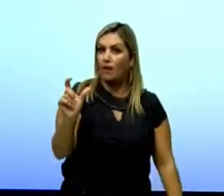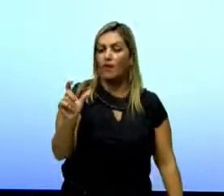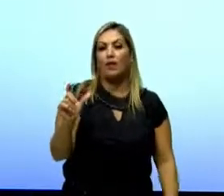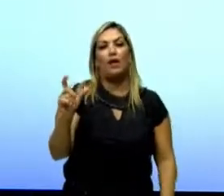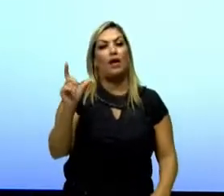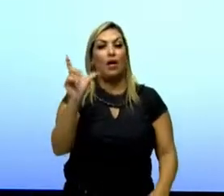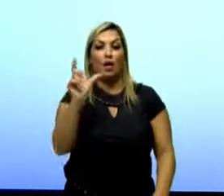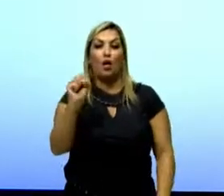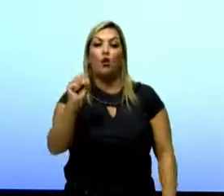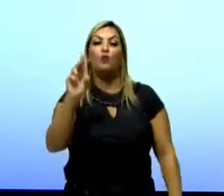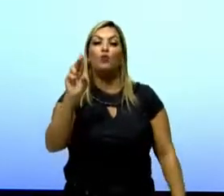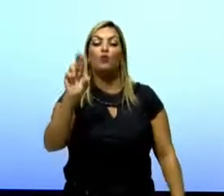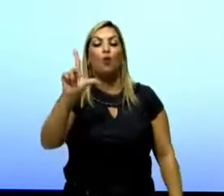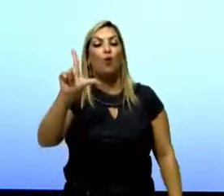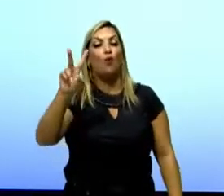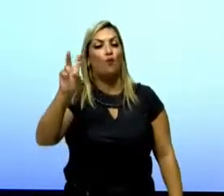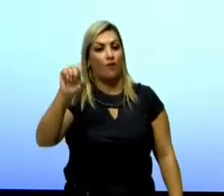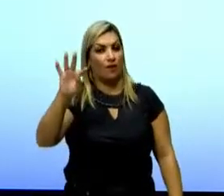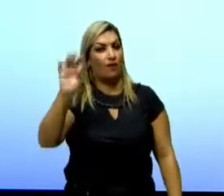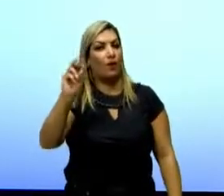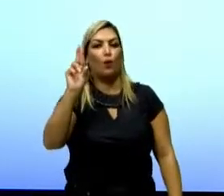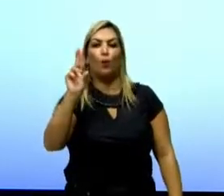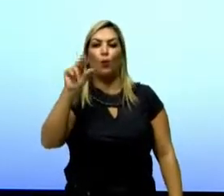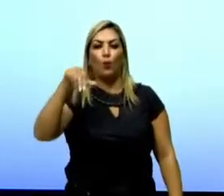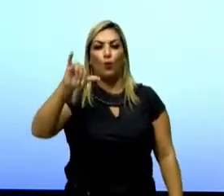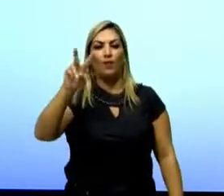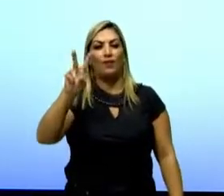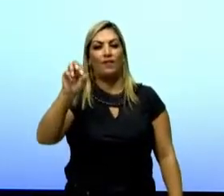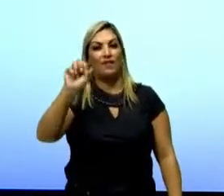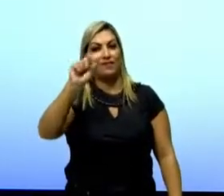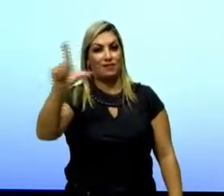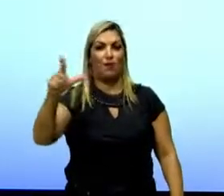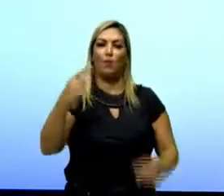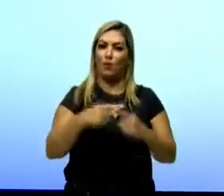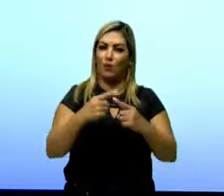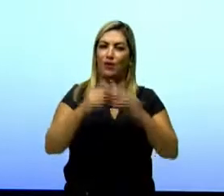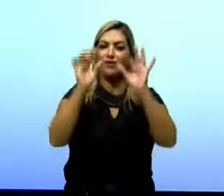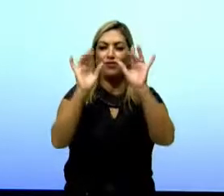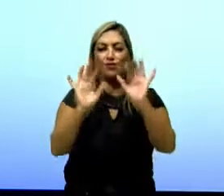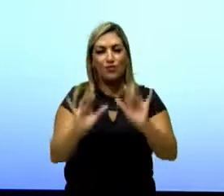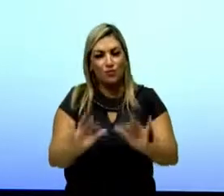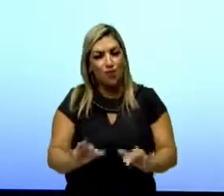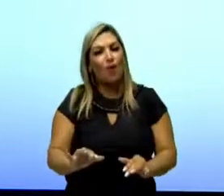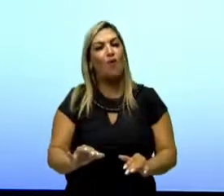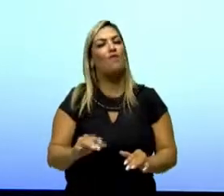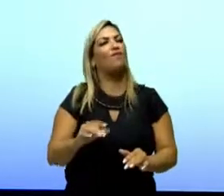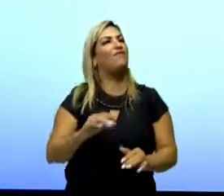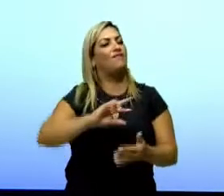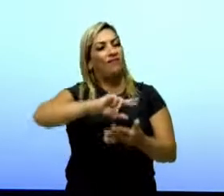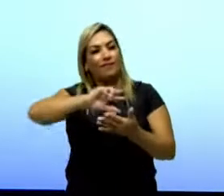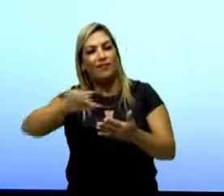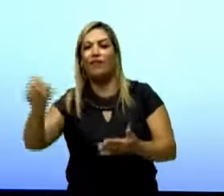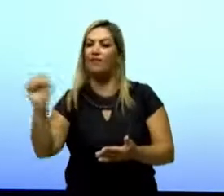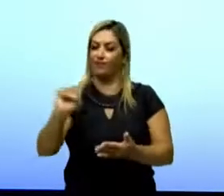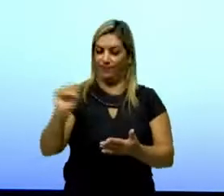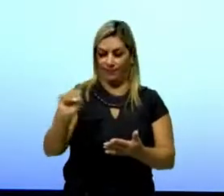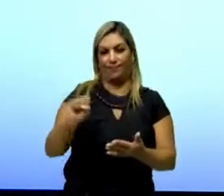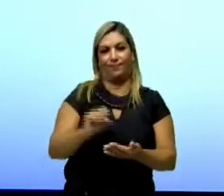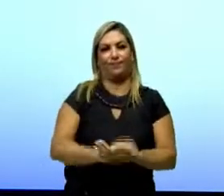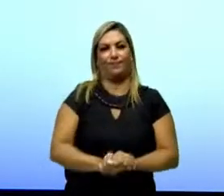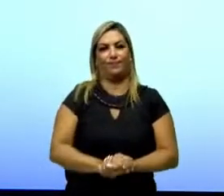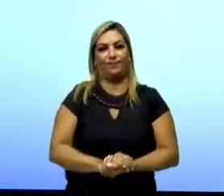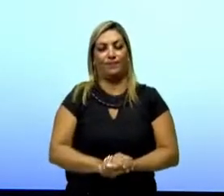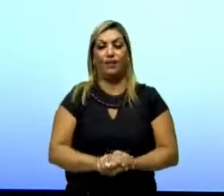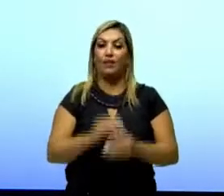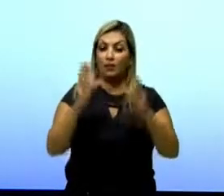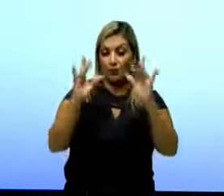universal. Universal porque é o melhor solvente conhecido. Dissolve uma infinidade de substâncias. Então,